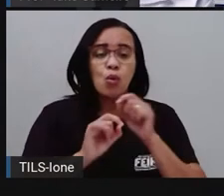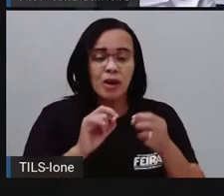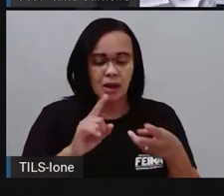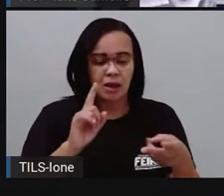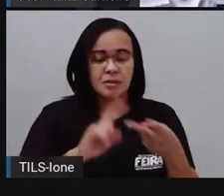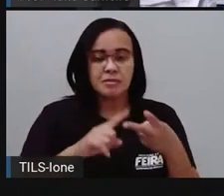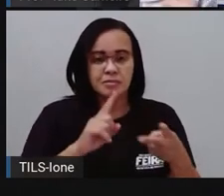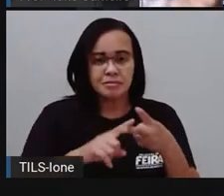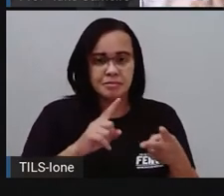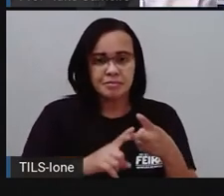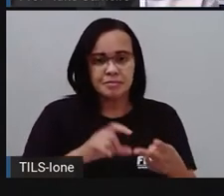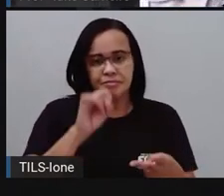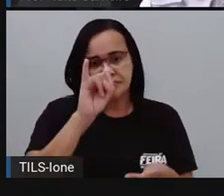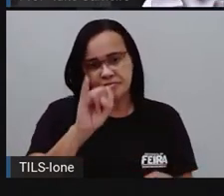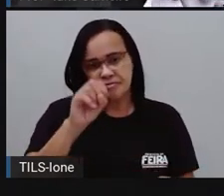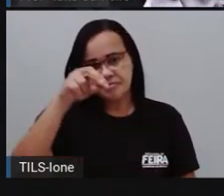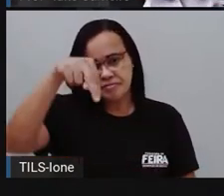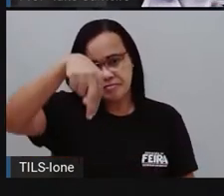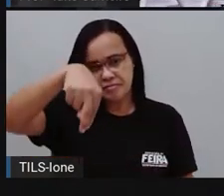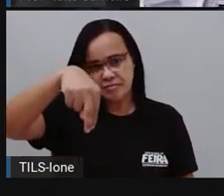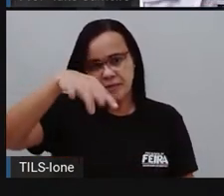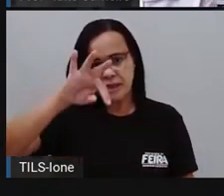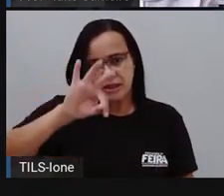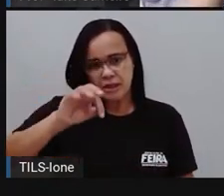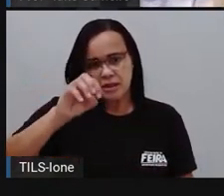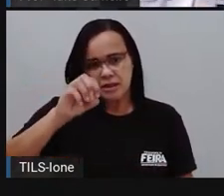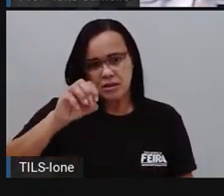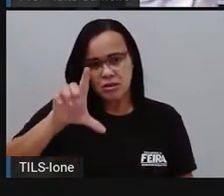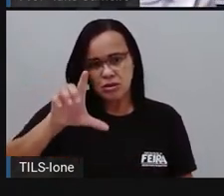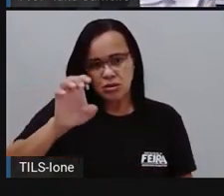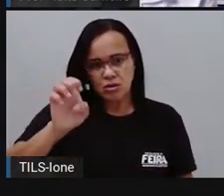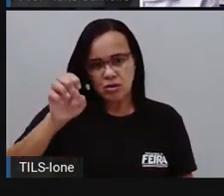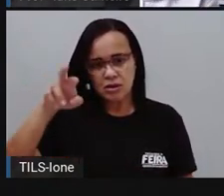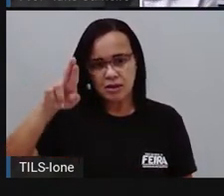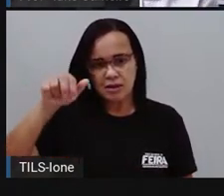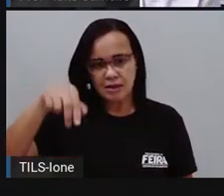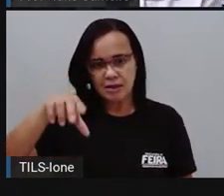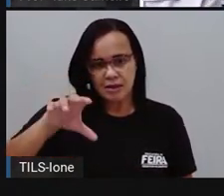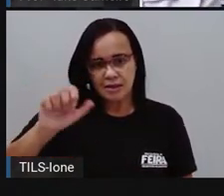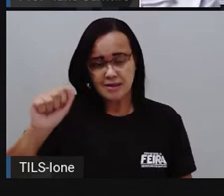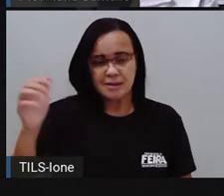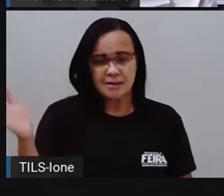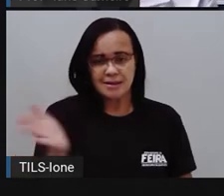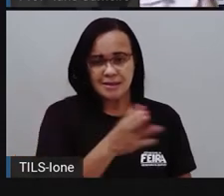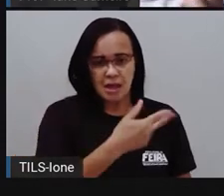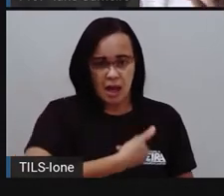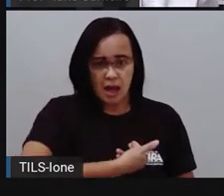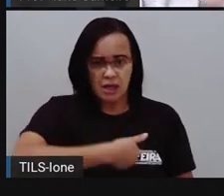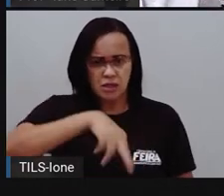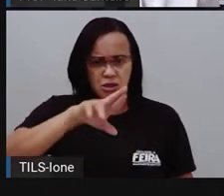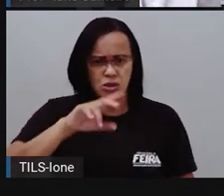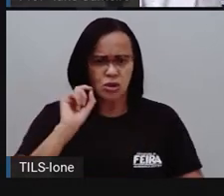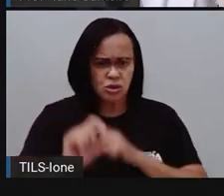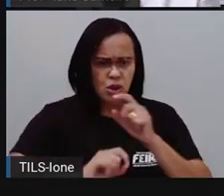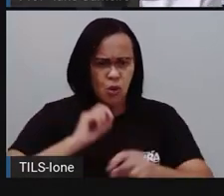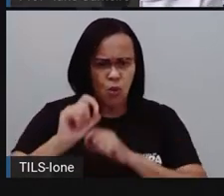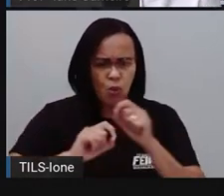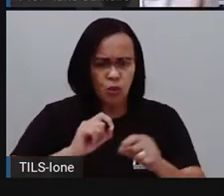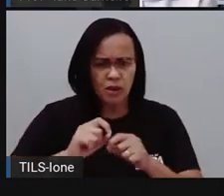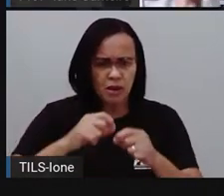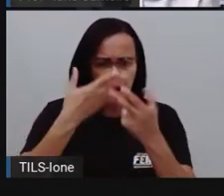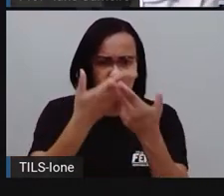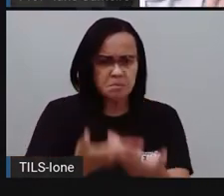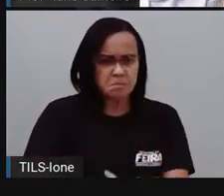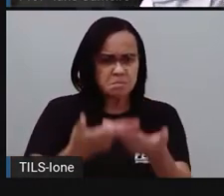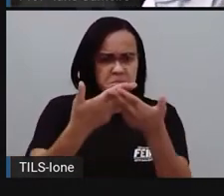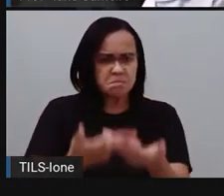religiosa, né? Quando alguém não respeita a religião do outro, né? Não existe uma lei em nosso país que diz que